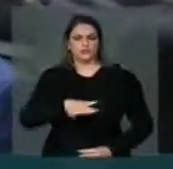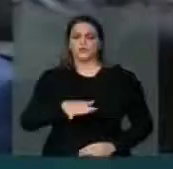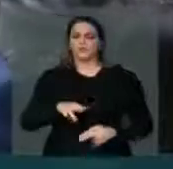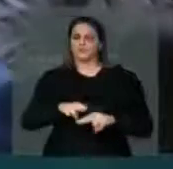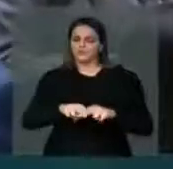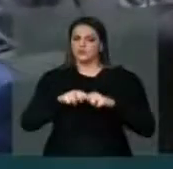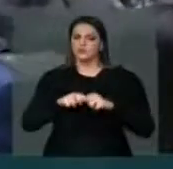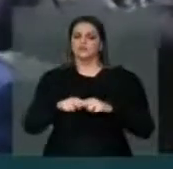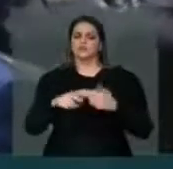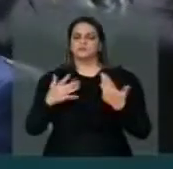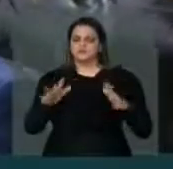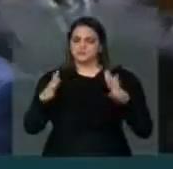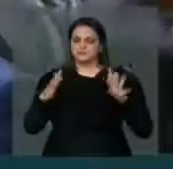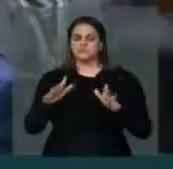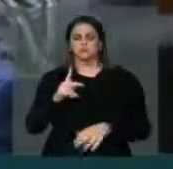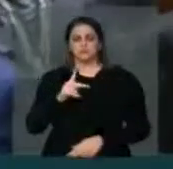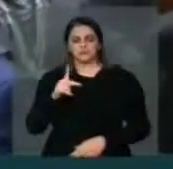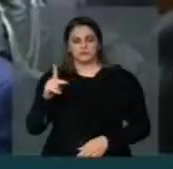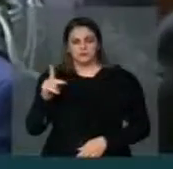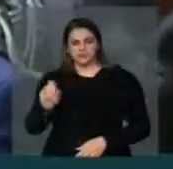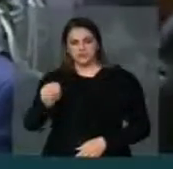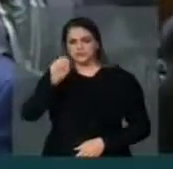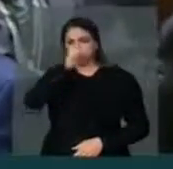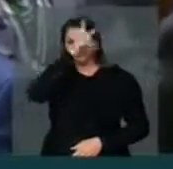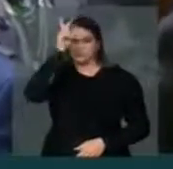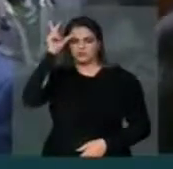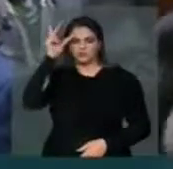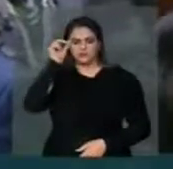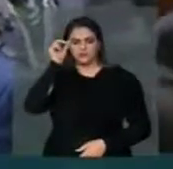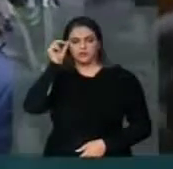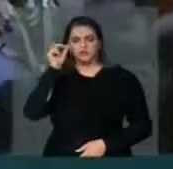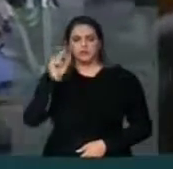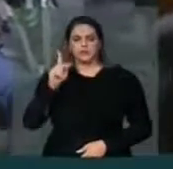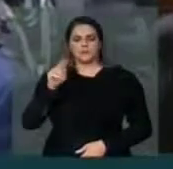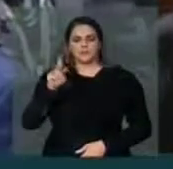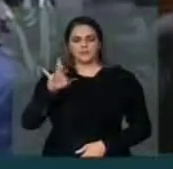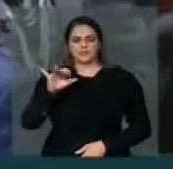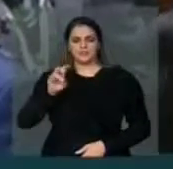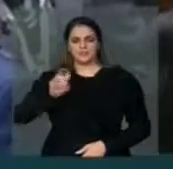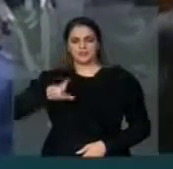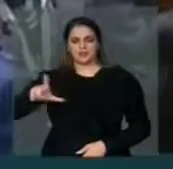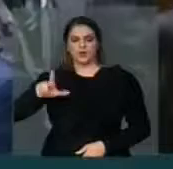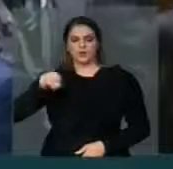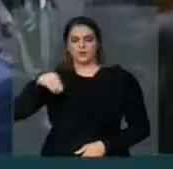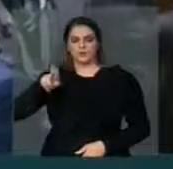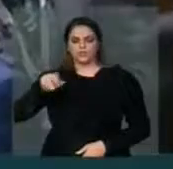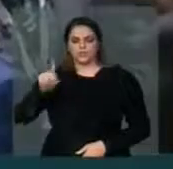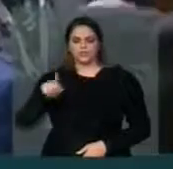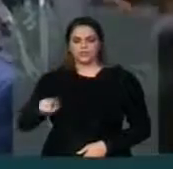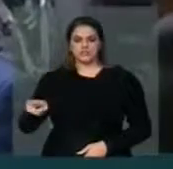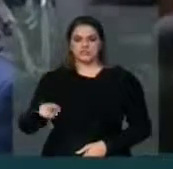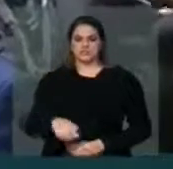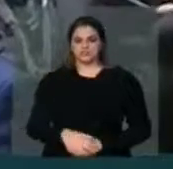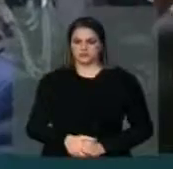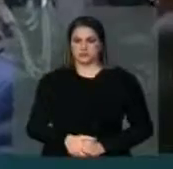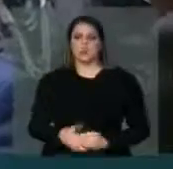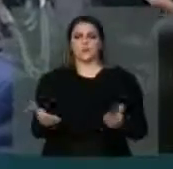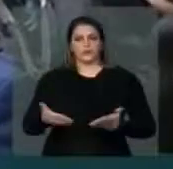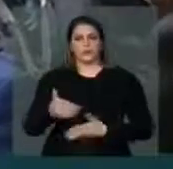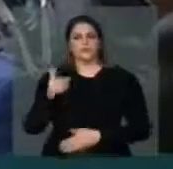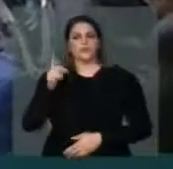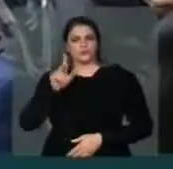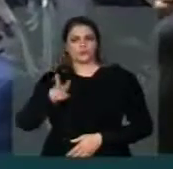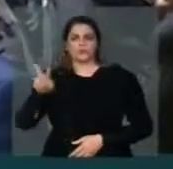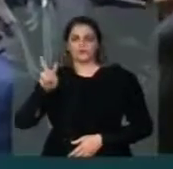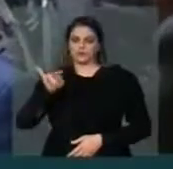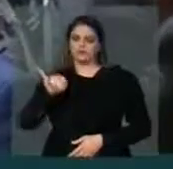aqui, a homenagem da bancada do PPS é o prefeito do PPS, Percival Muniz, que está recebendo a aprovação deste plenário em homenagem